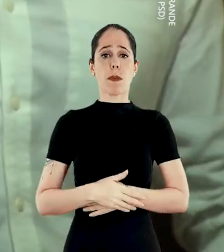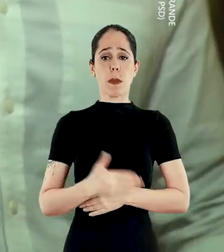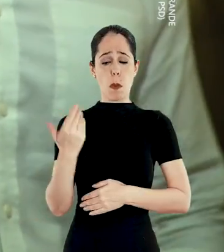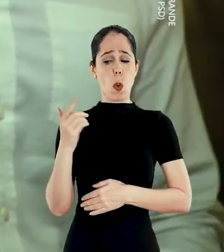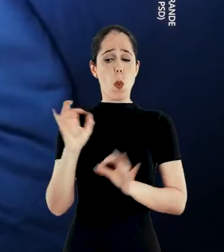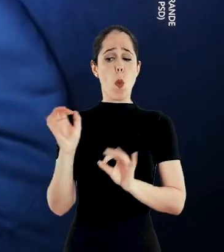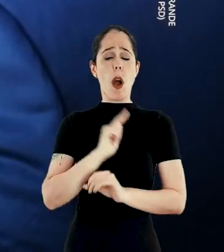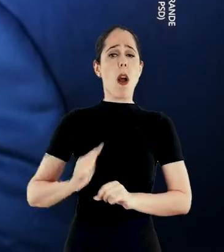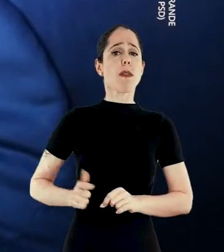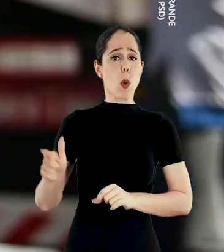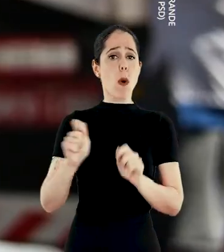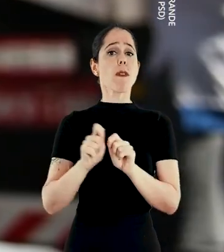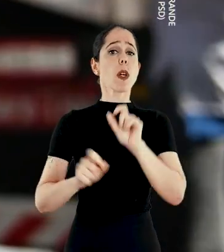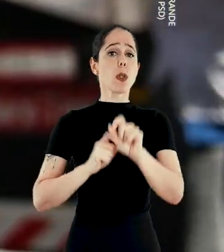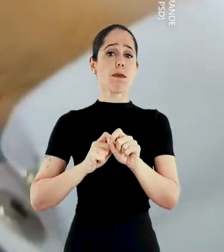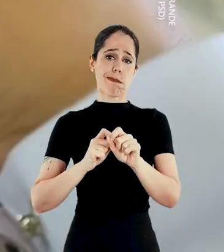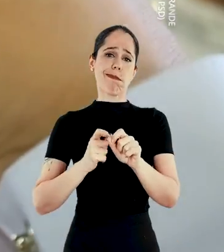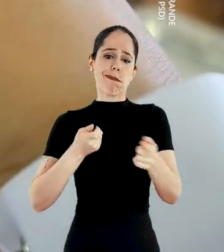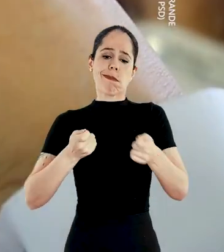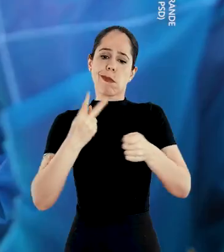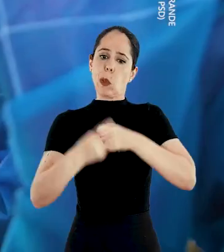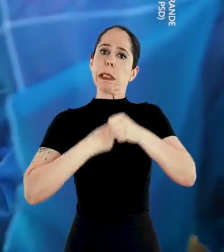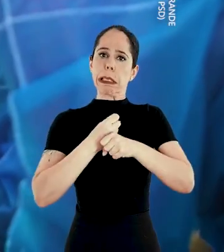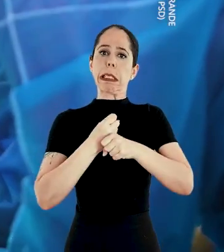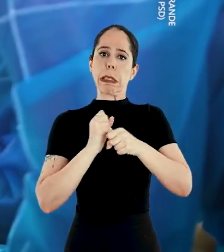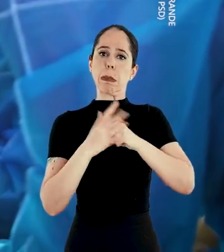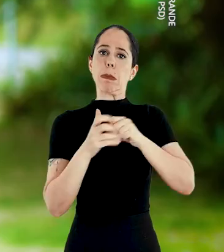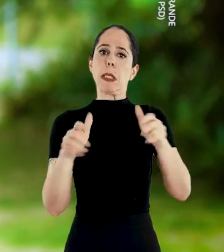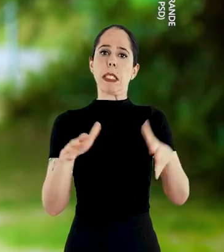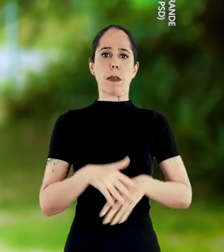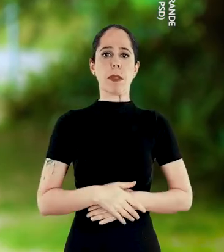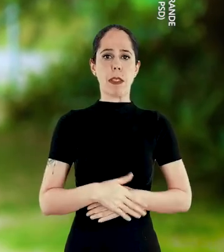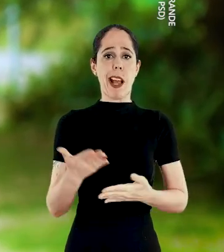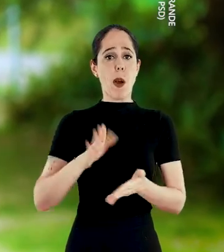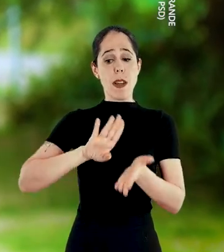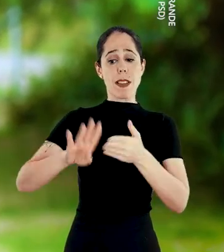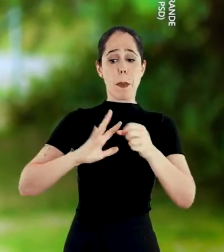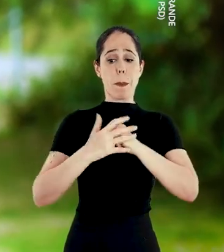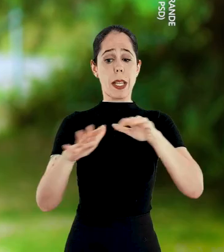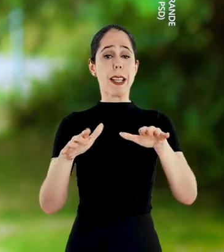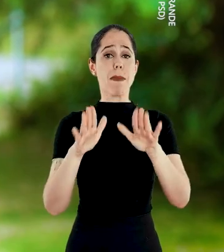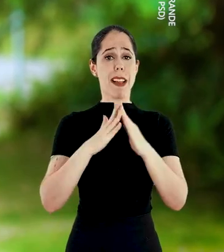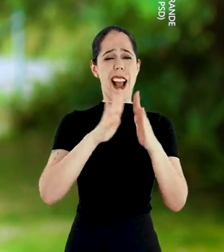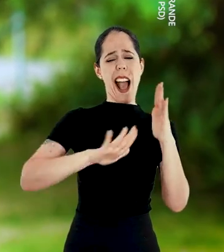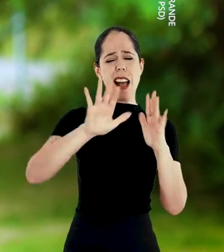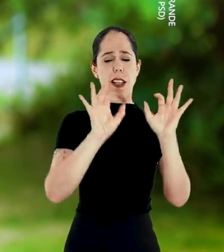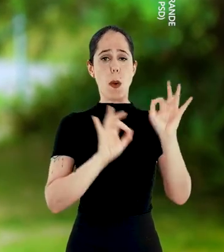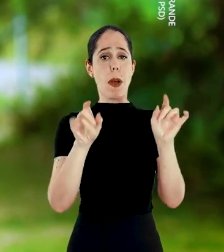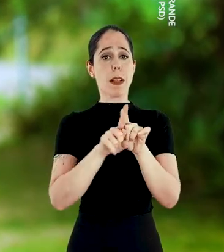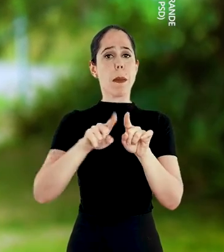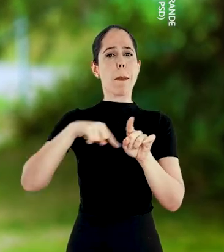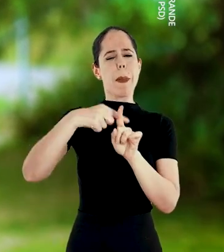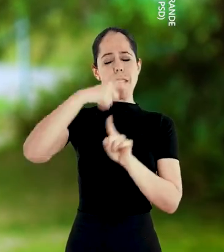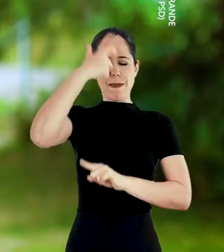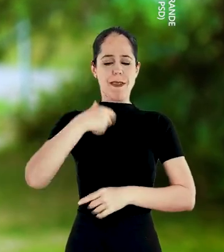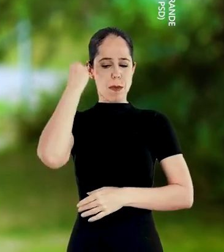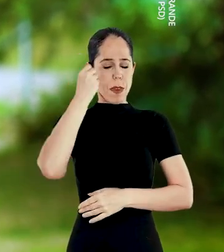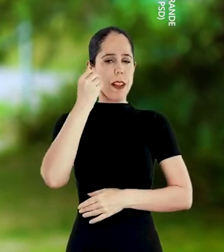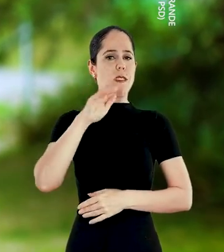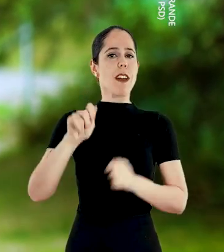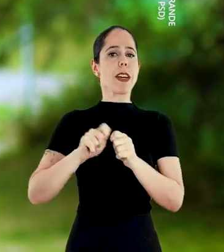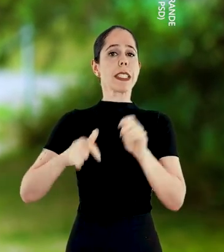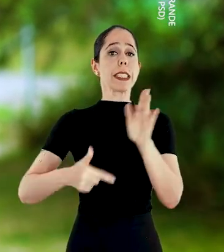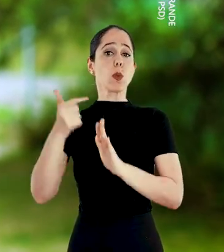nenhum outro governador teve dois anos de pandemia. Agora, sem pandemia, com a casa arrumada e mais experiência,